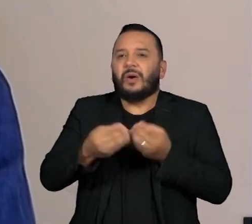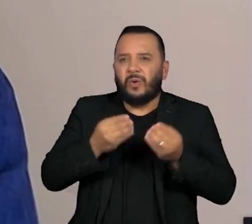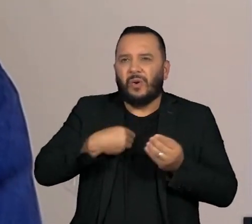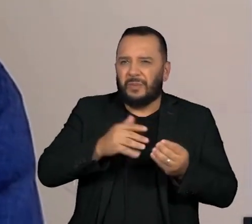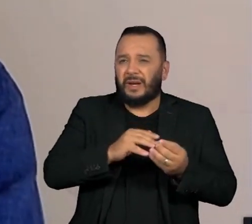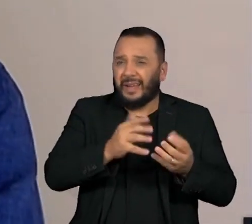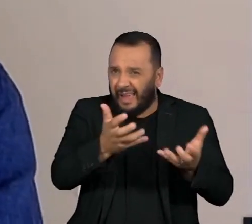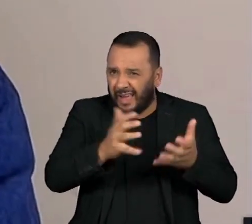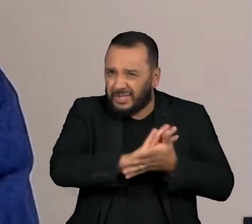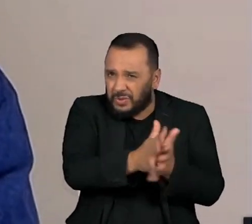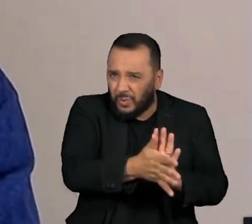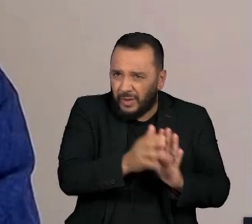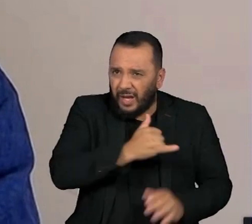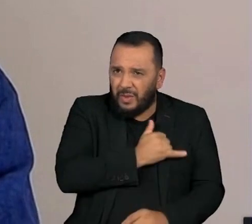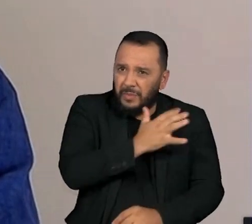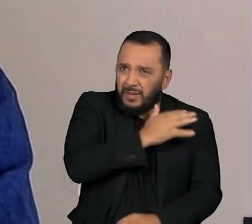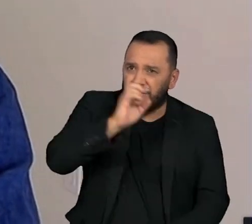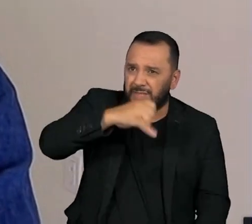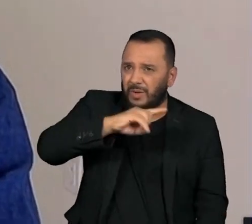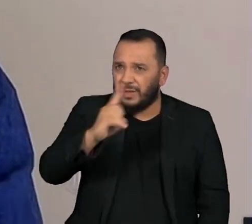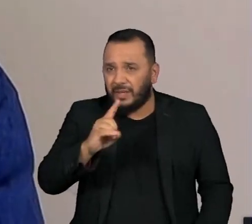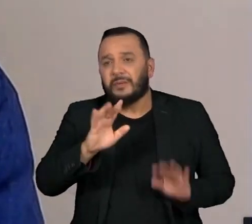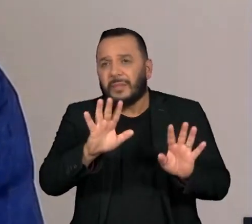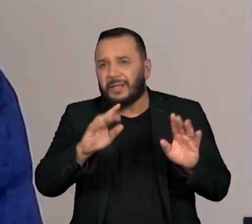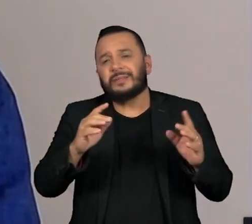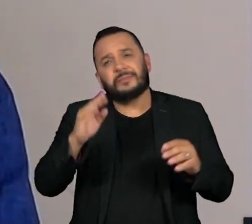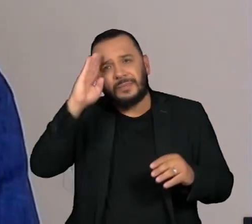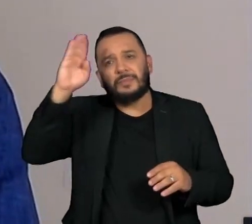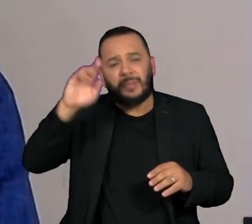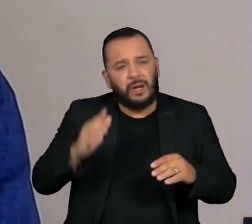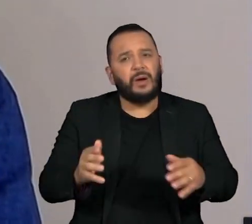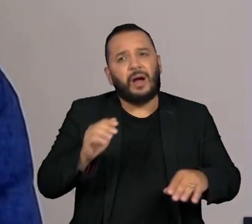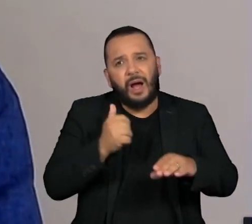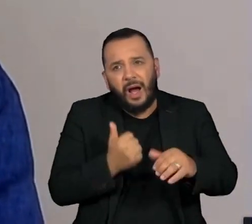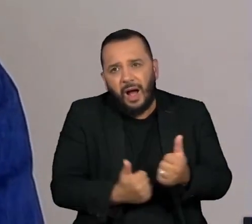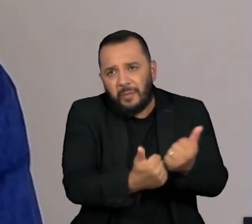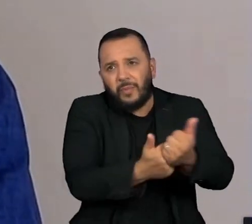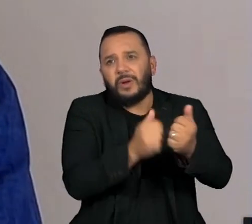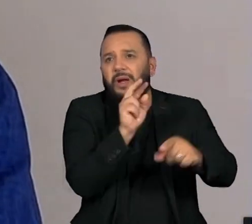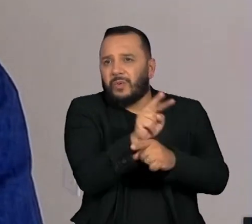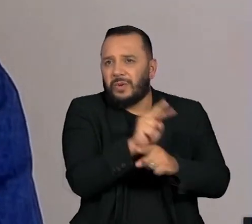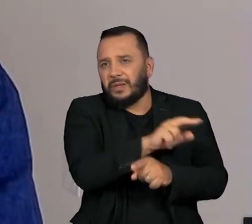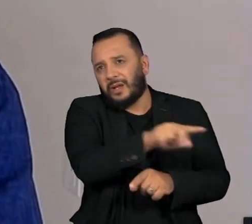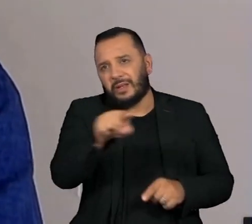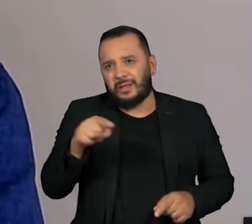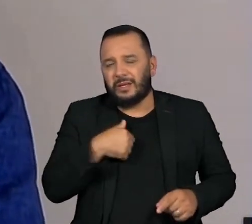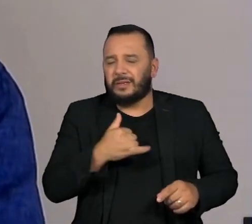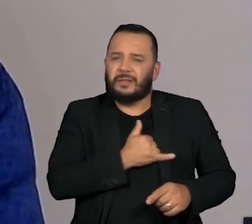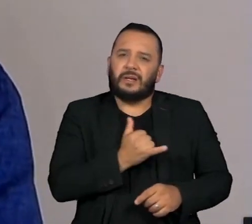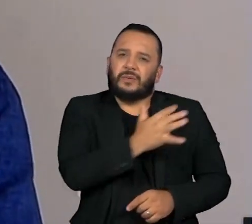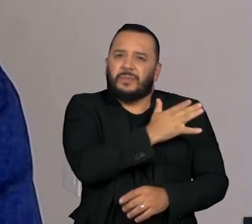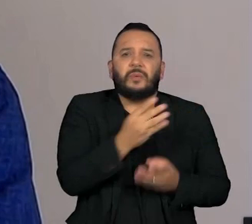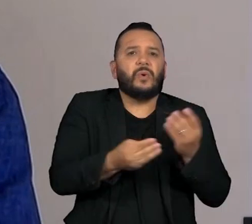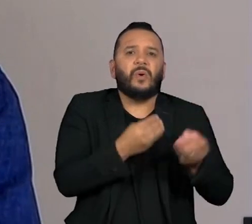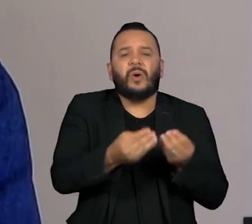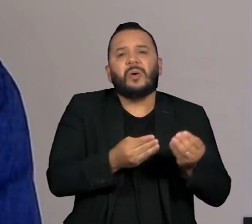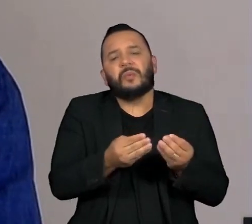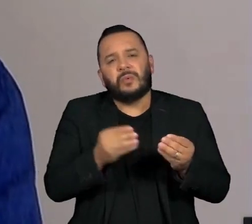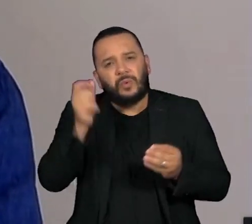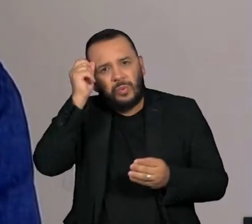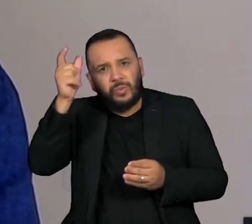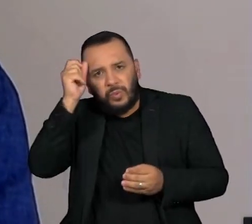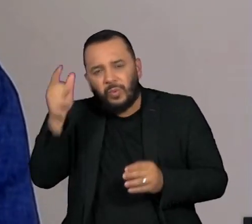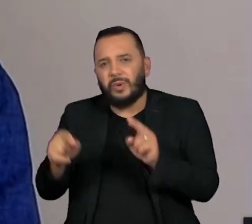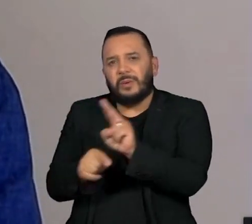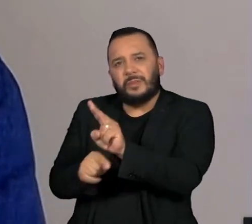é muito complicado também com como apoiá-los e como cuidá-los, como proteger culturas específicas. Isso é